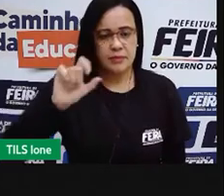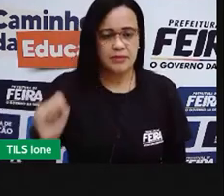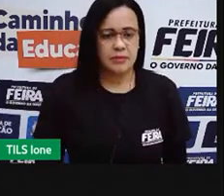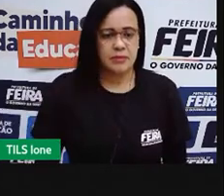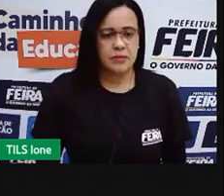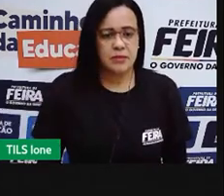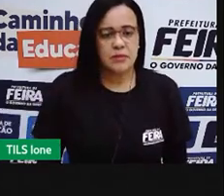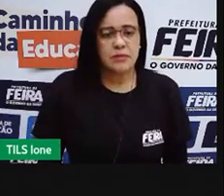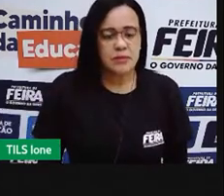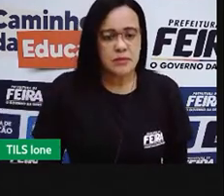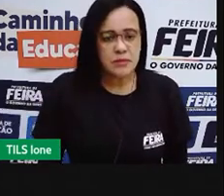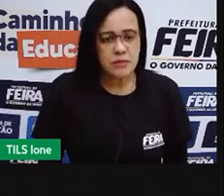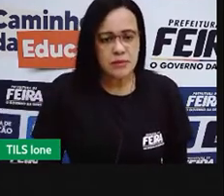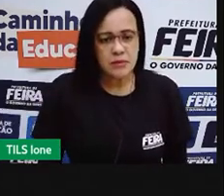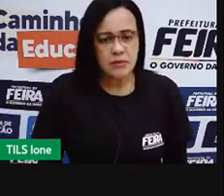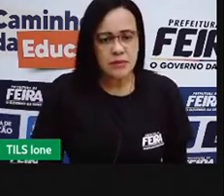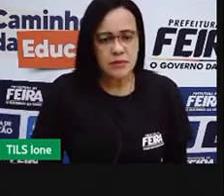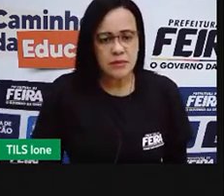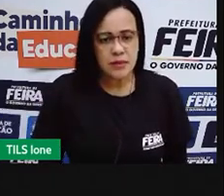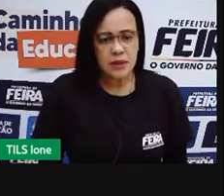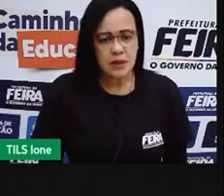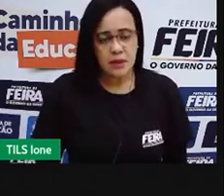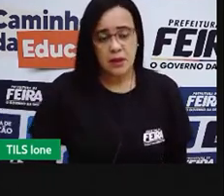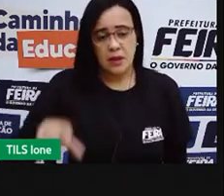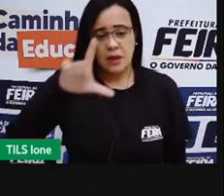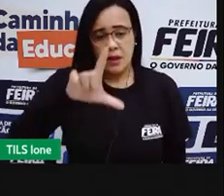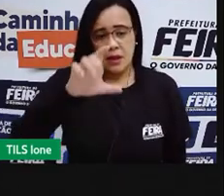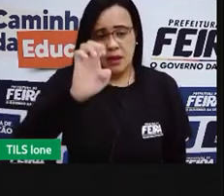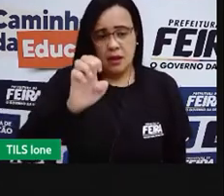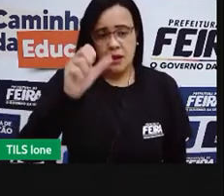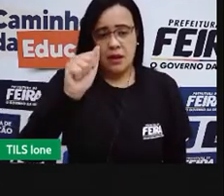E quando a gente fala leão,